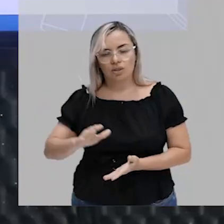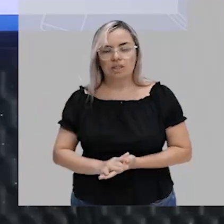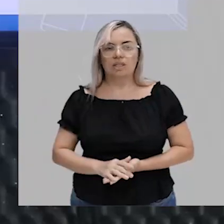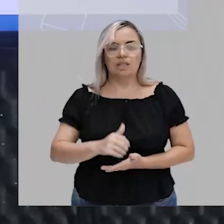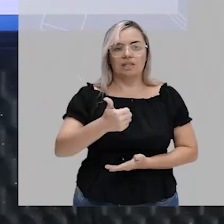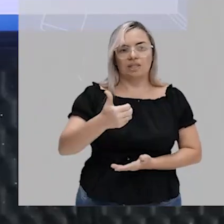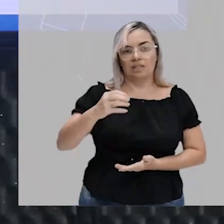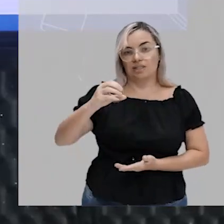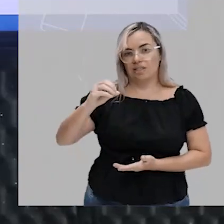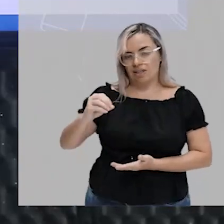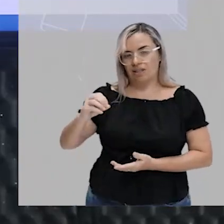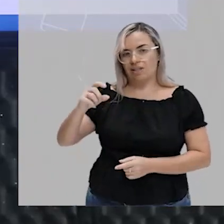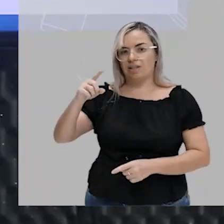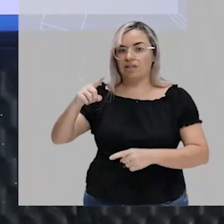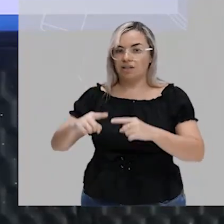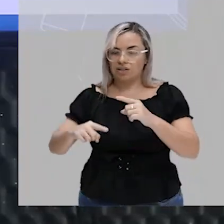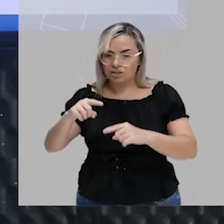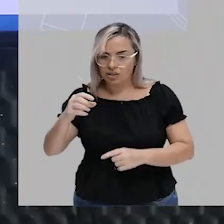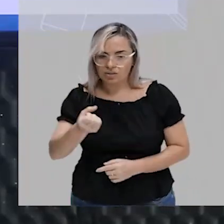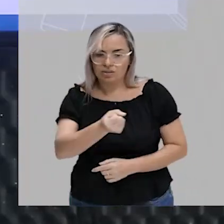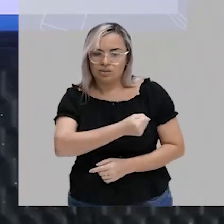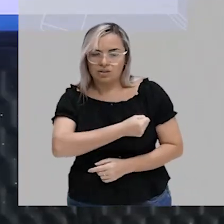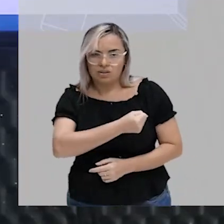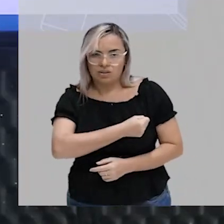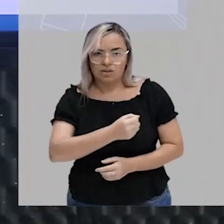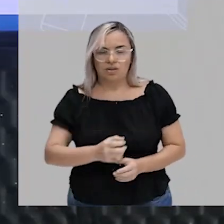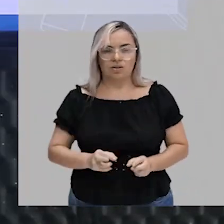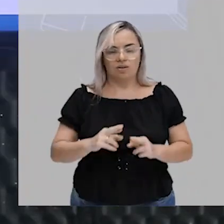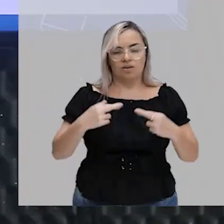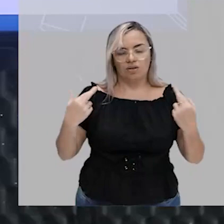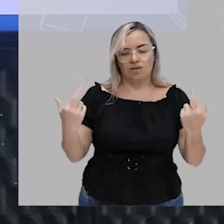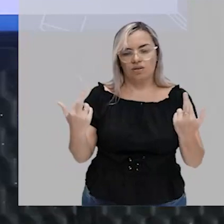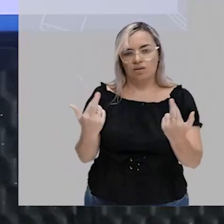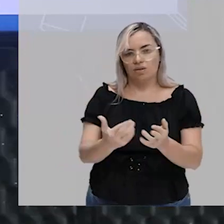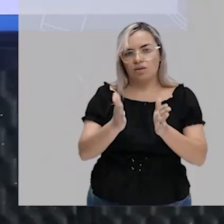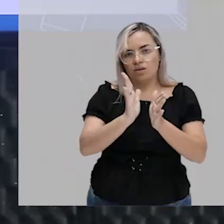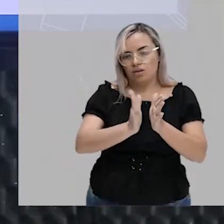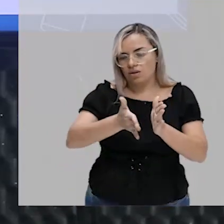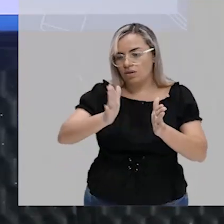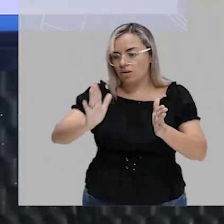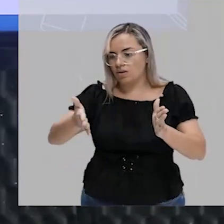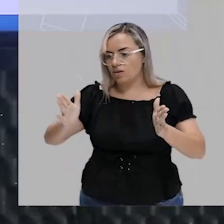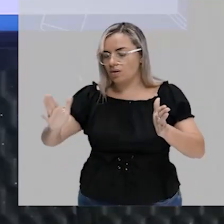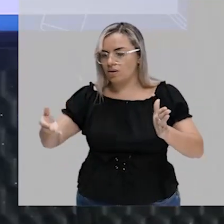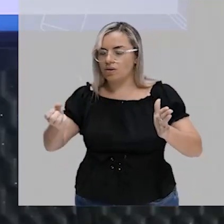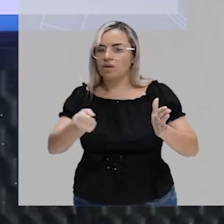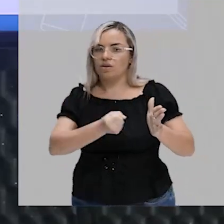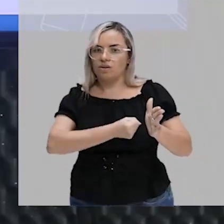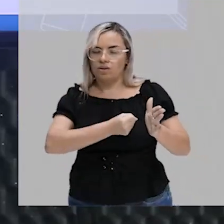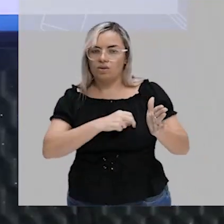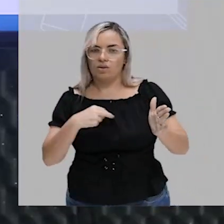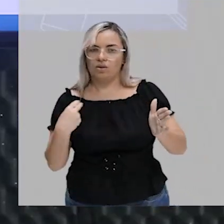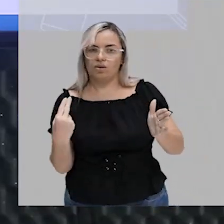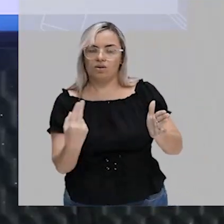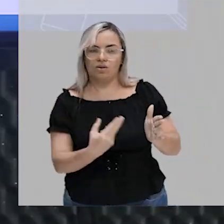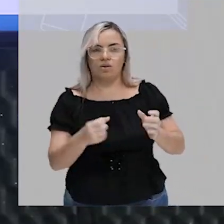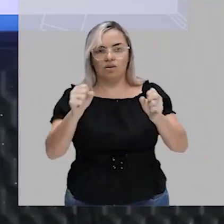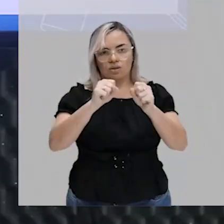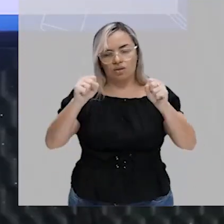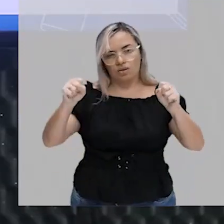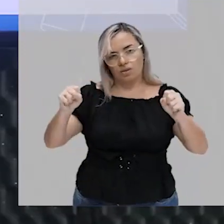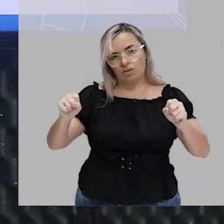qualquer reunião, agrupamento, qualquer ordem que você coloque esses algarismos, você tem o nosso sistema de numeração decimal.